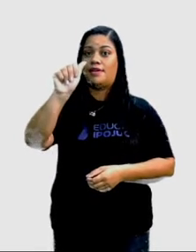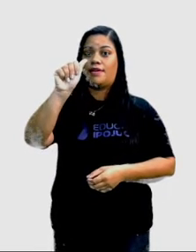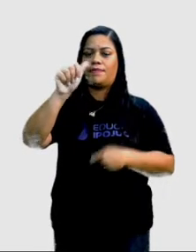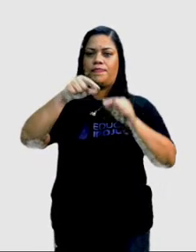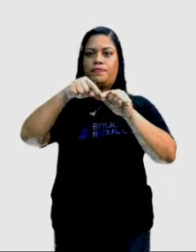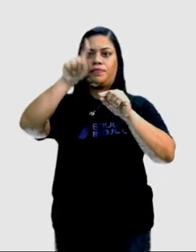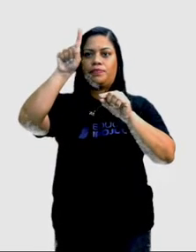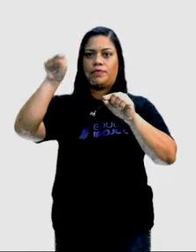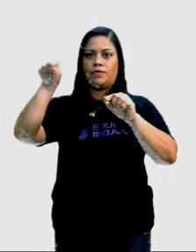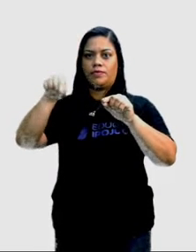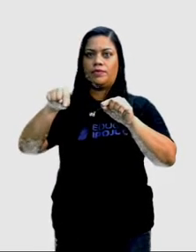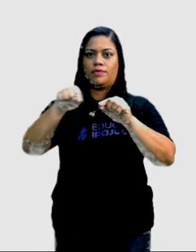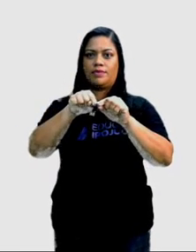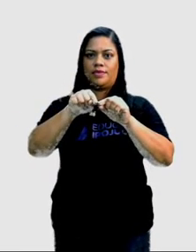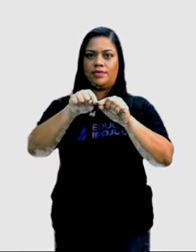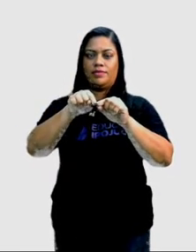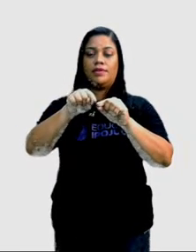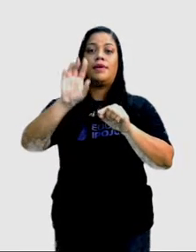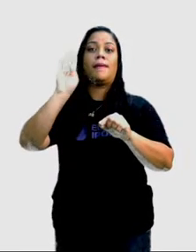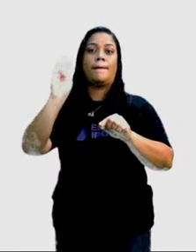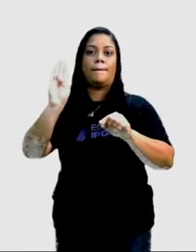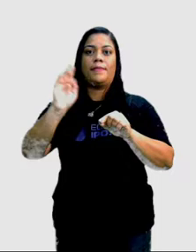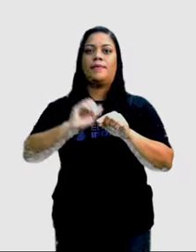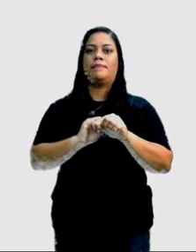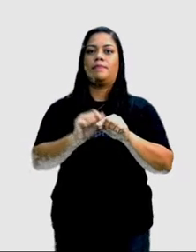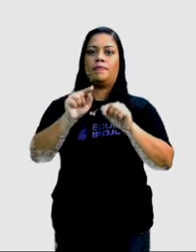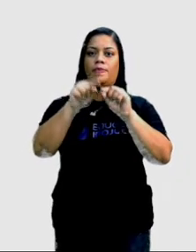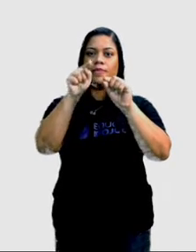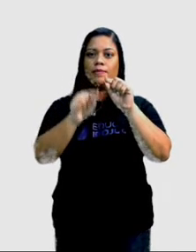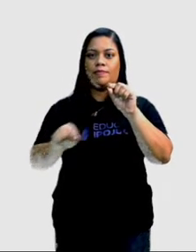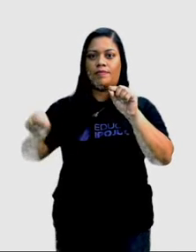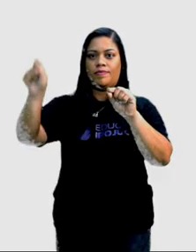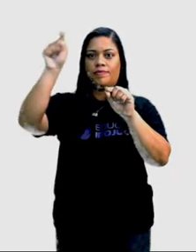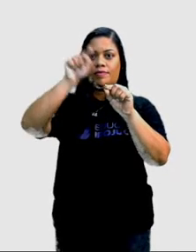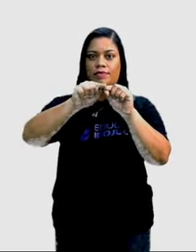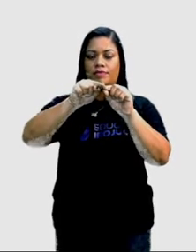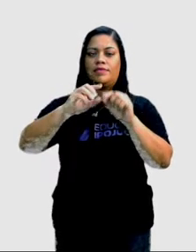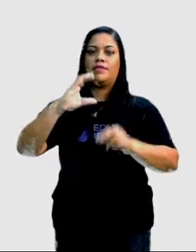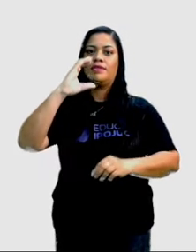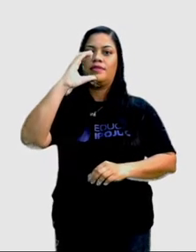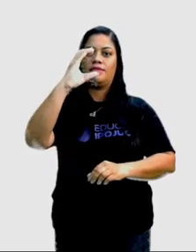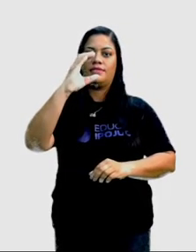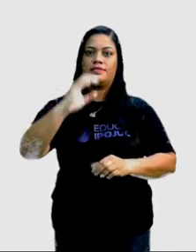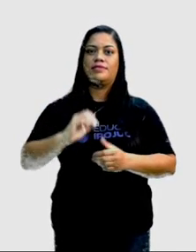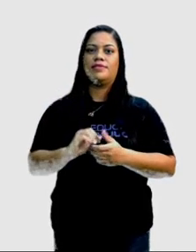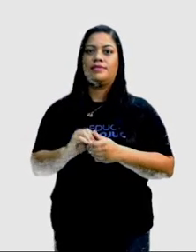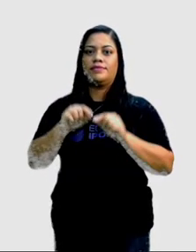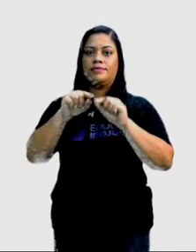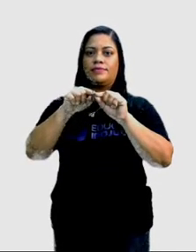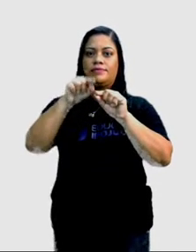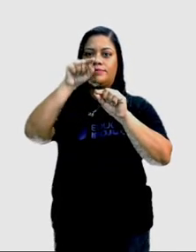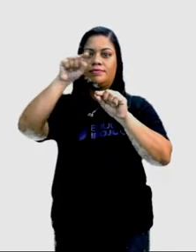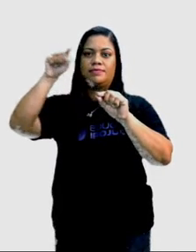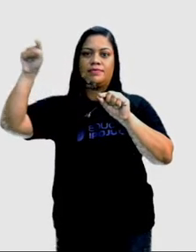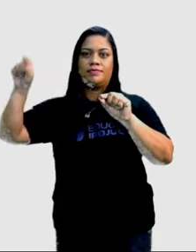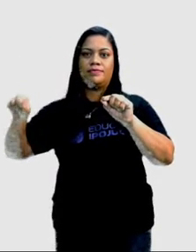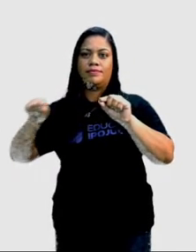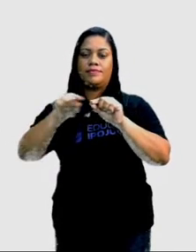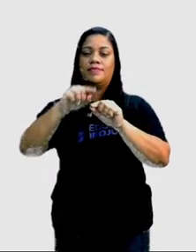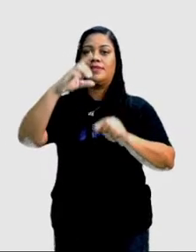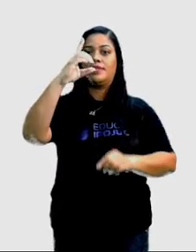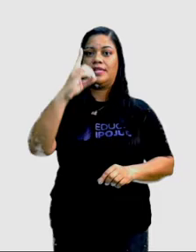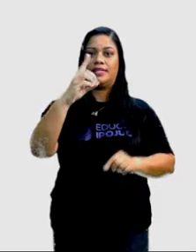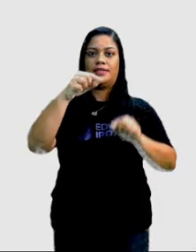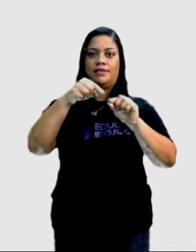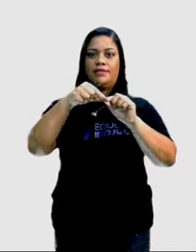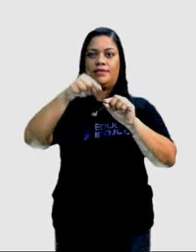quadrado. Letra B, círculo. Letra C, retângulo. Ou letra D,